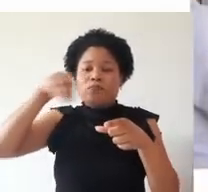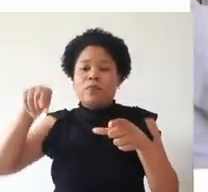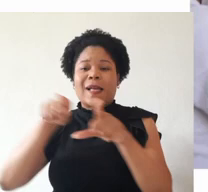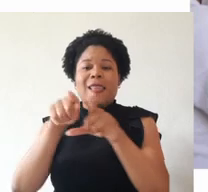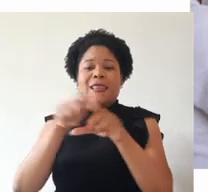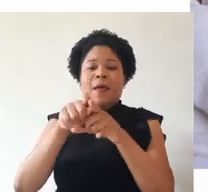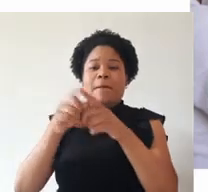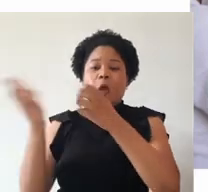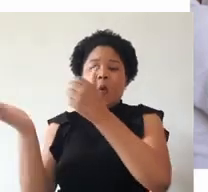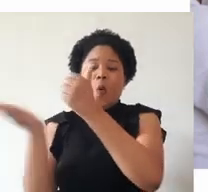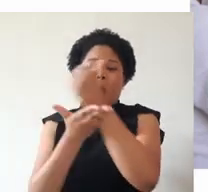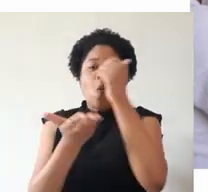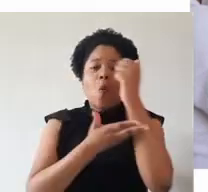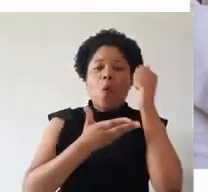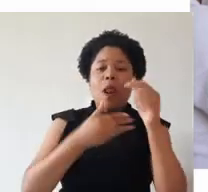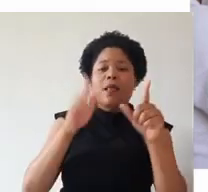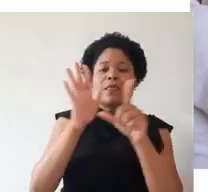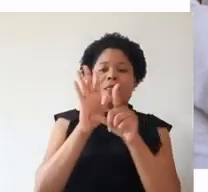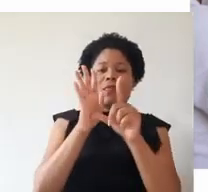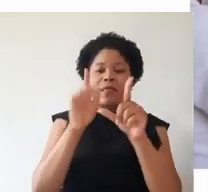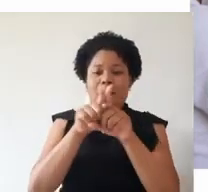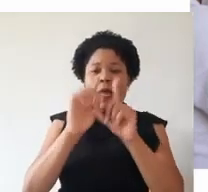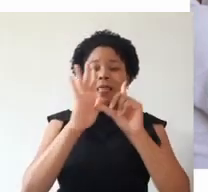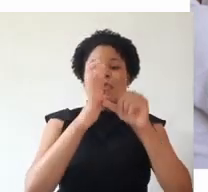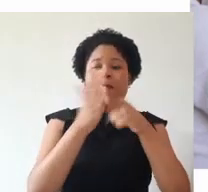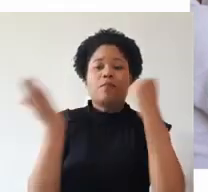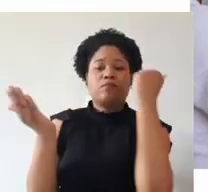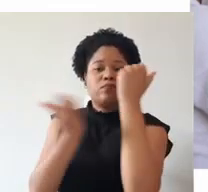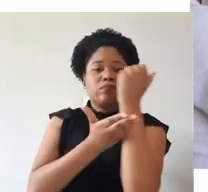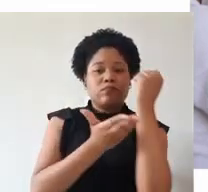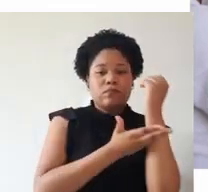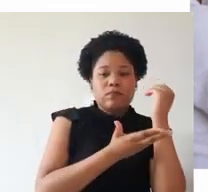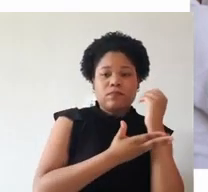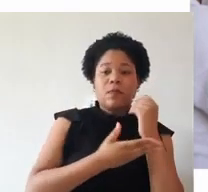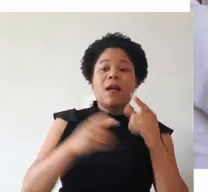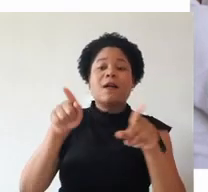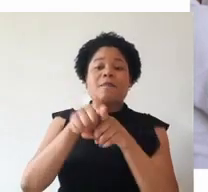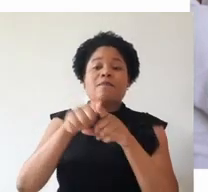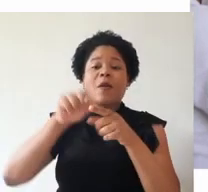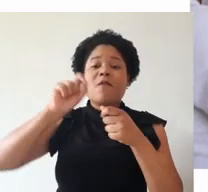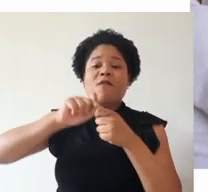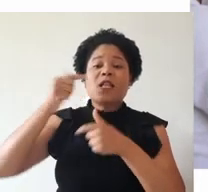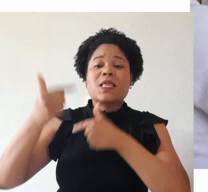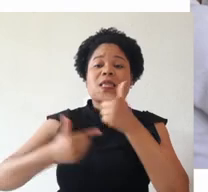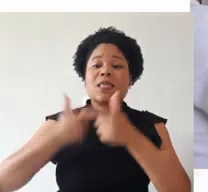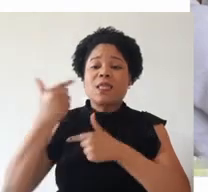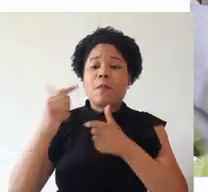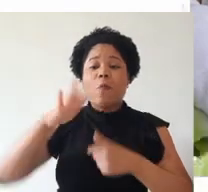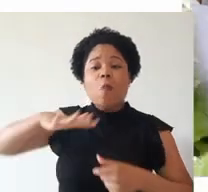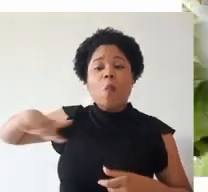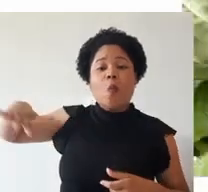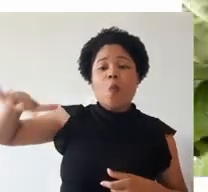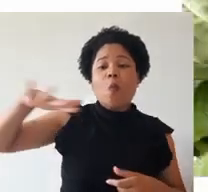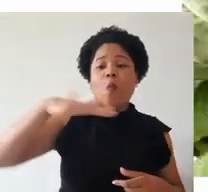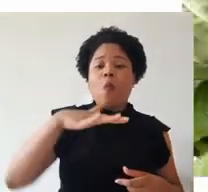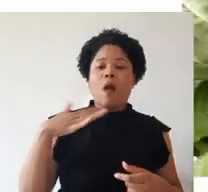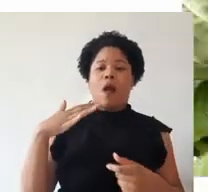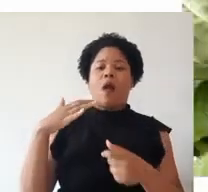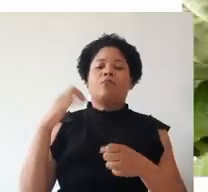realizar colheita e pós-colheita, realizar trabalhos na área